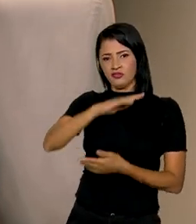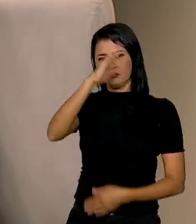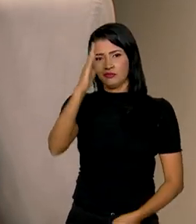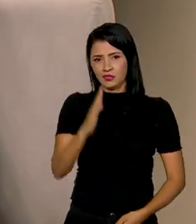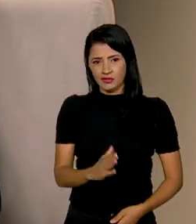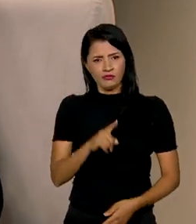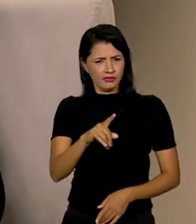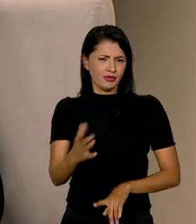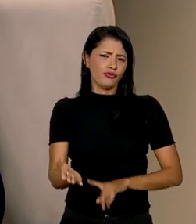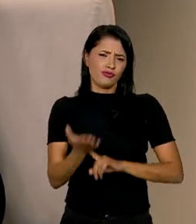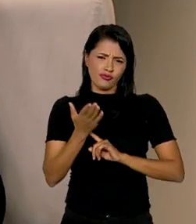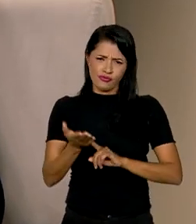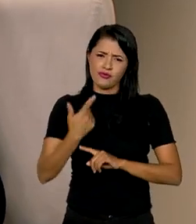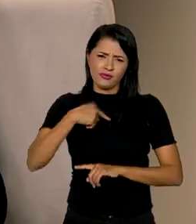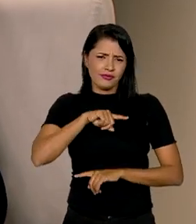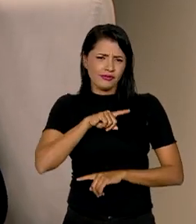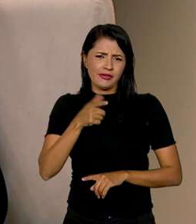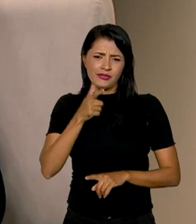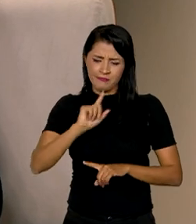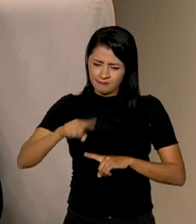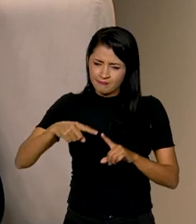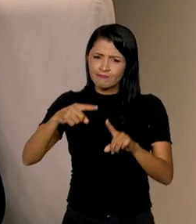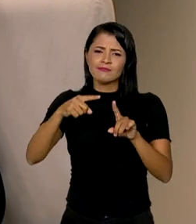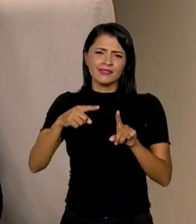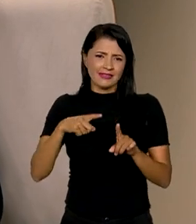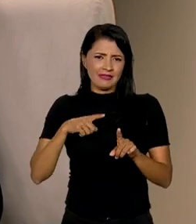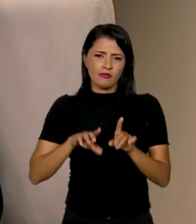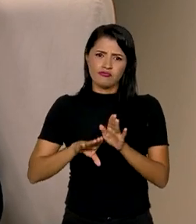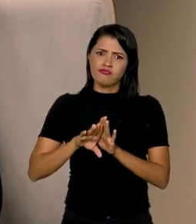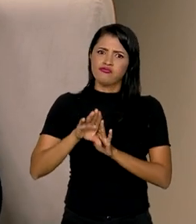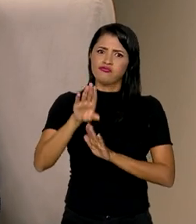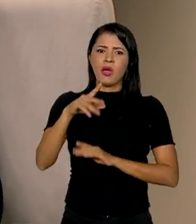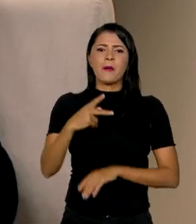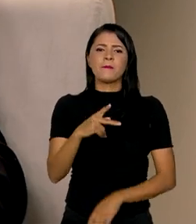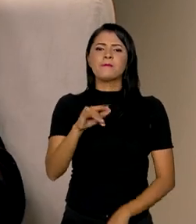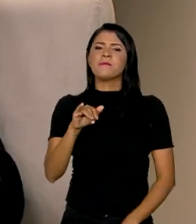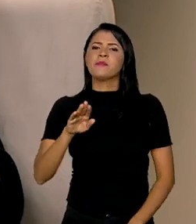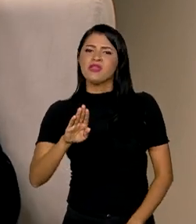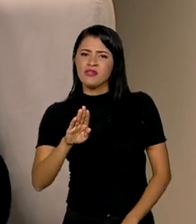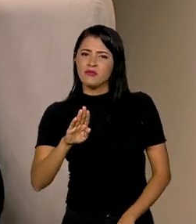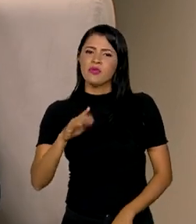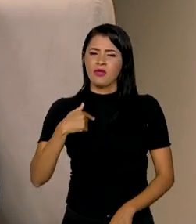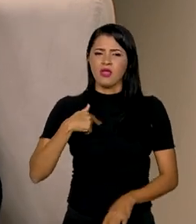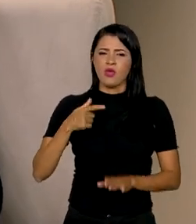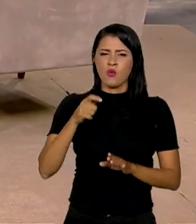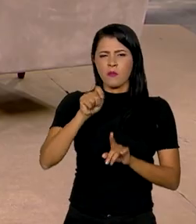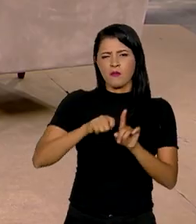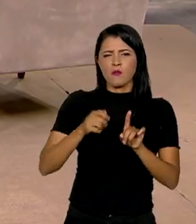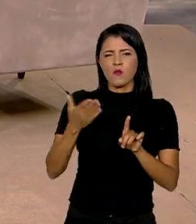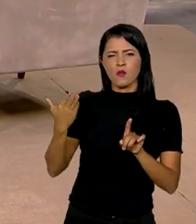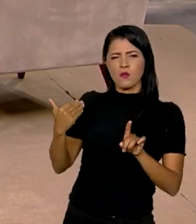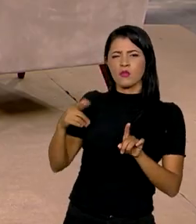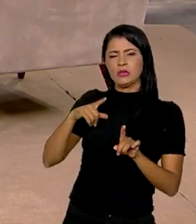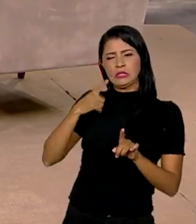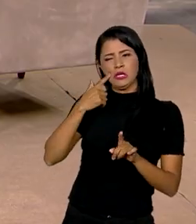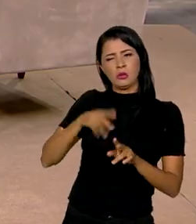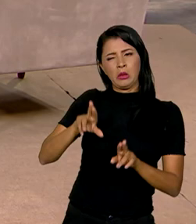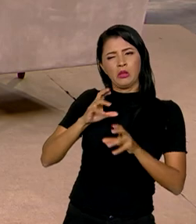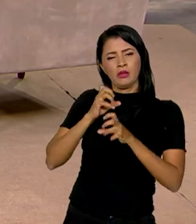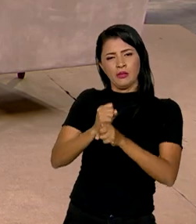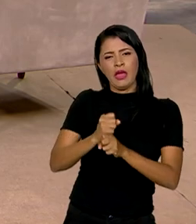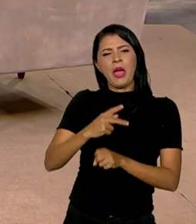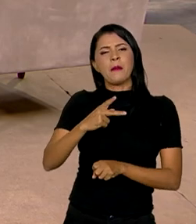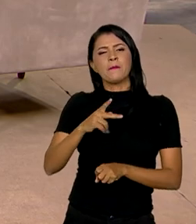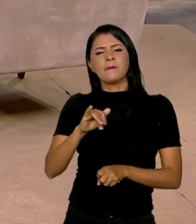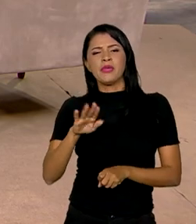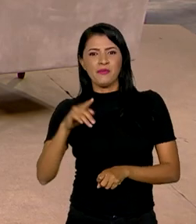Tudo isso ajuda a gente a aumentar a projeção do PIB. Eu, que, alguns meses atrás, projetei um crescimento do PIB